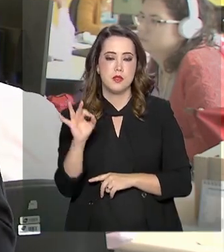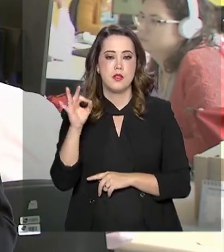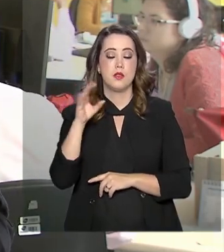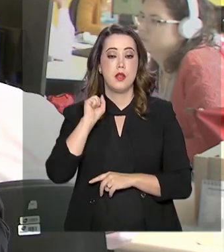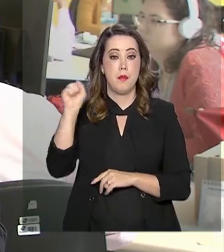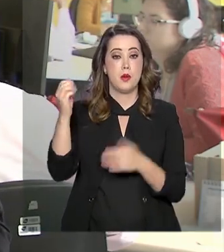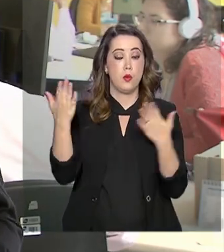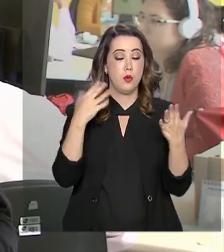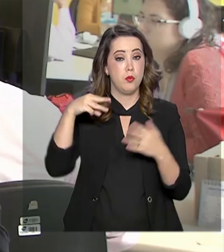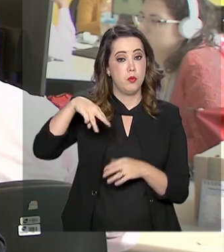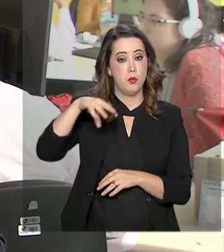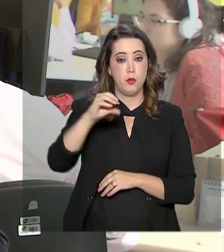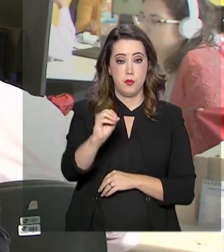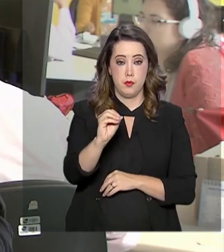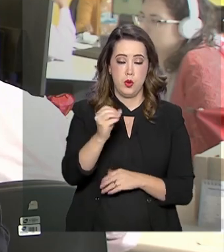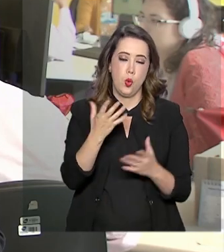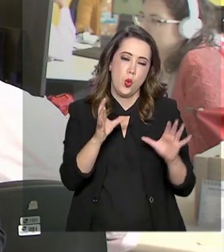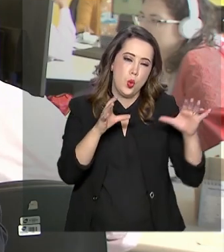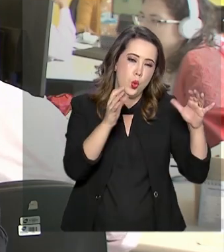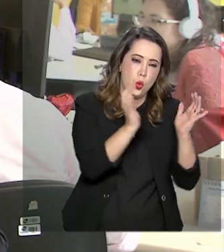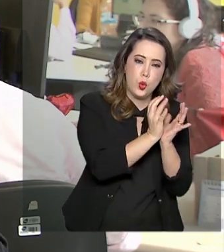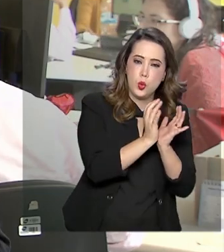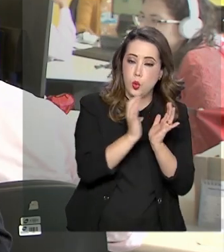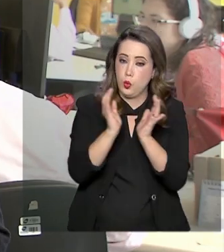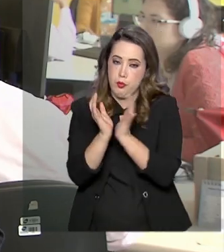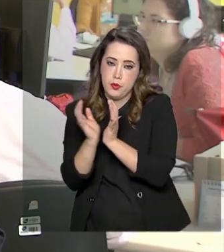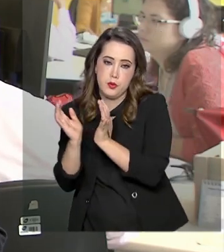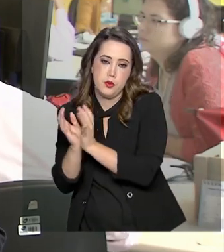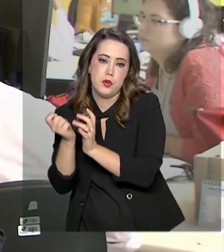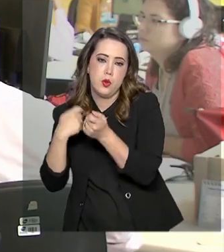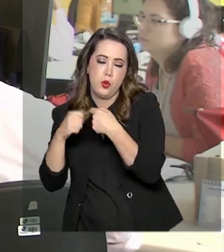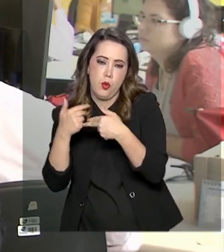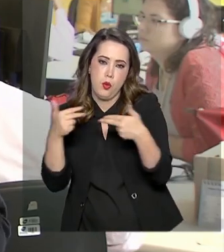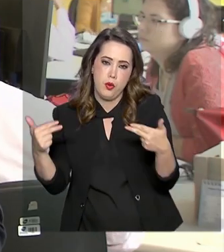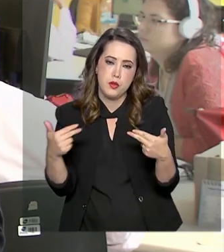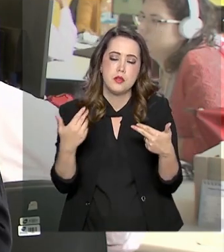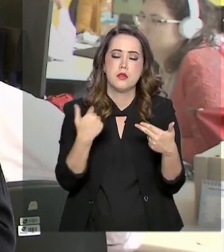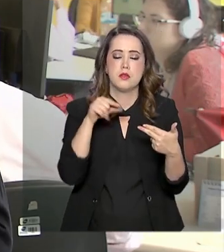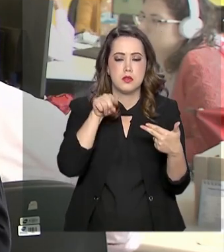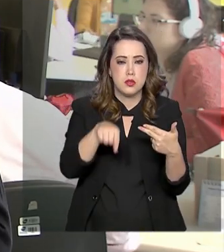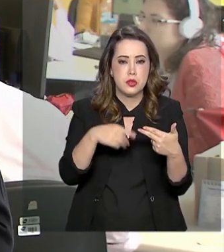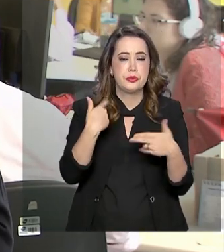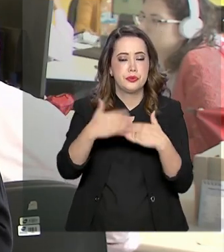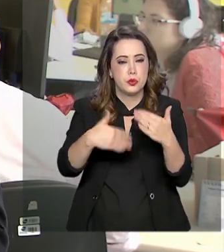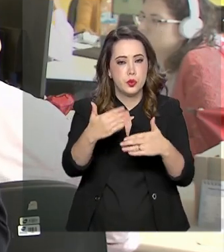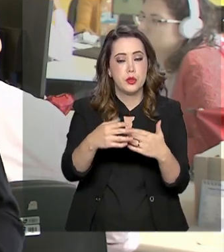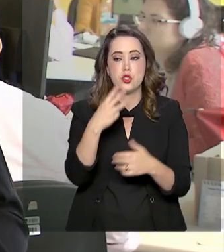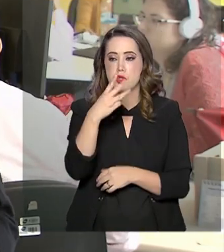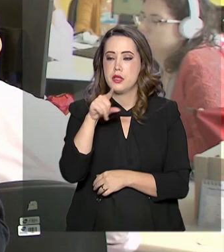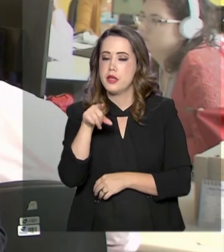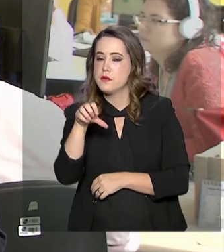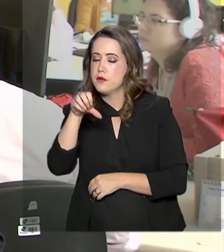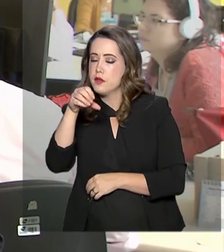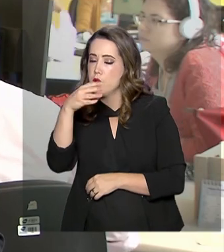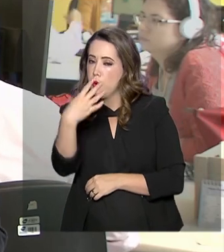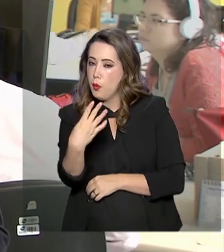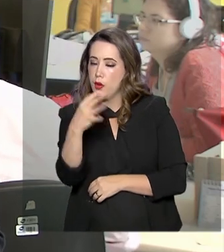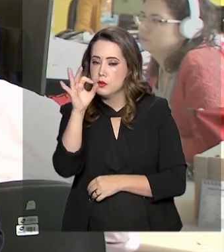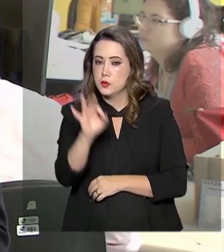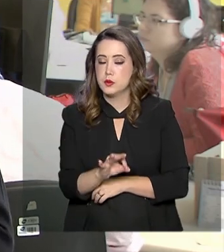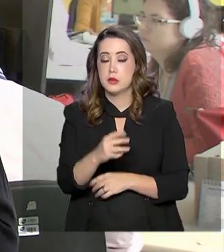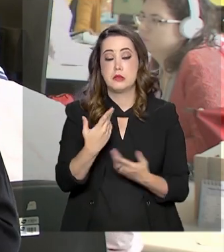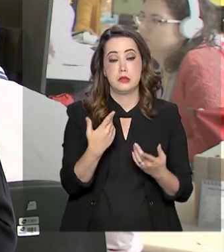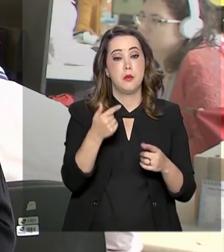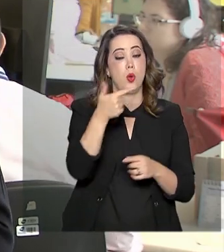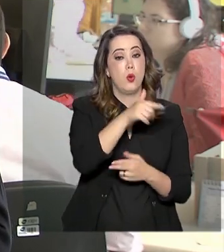As categorias econômicas com alta foram as de bens de consumo duráveis, de 3,4%, bens de capital, de